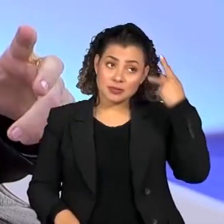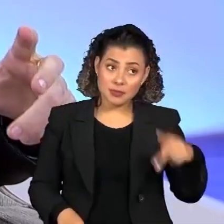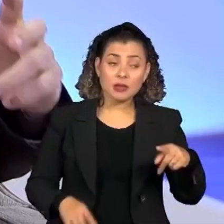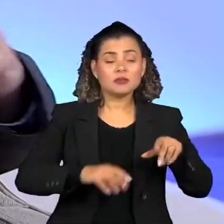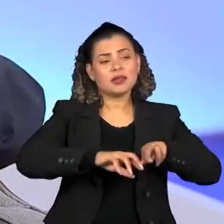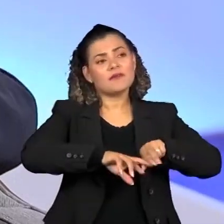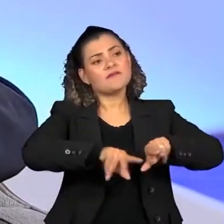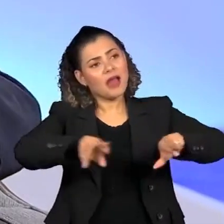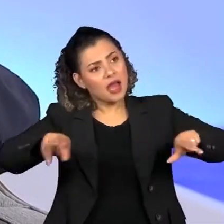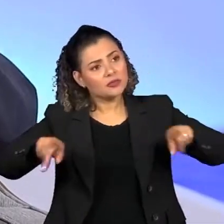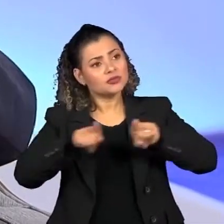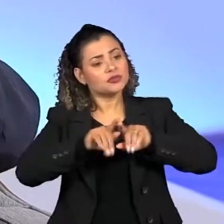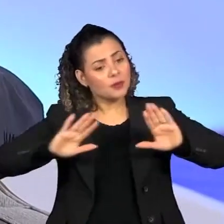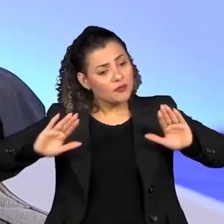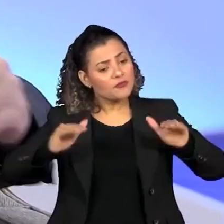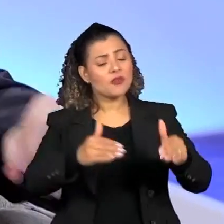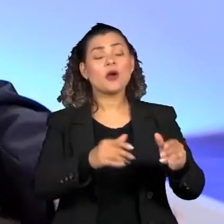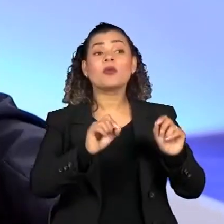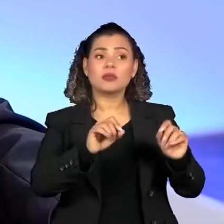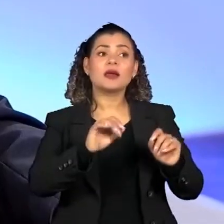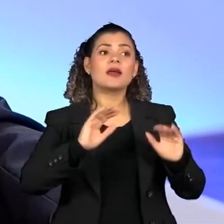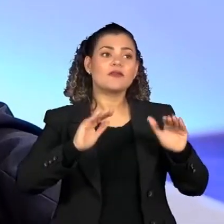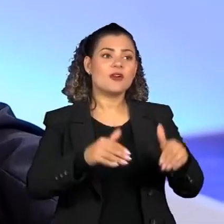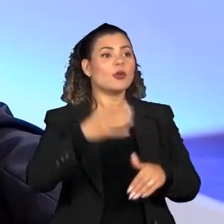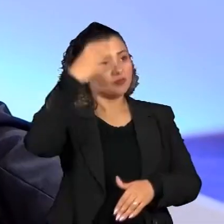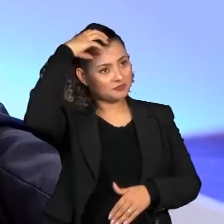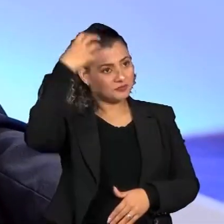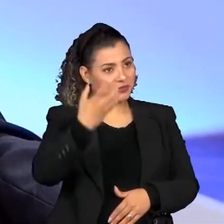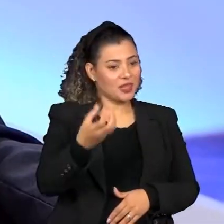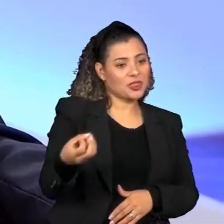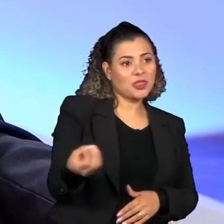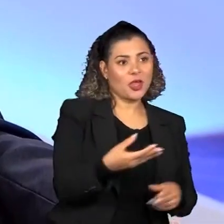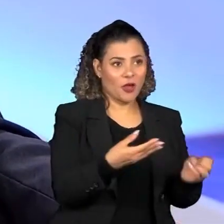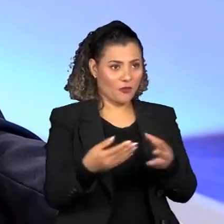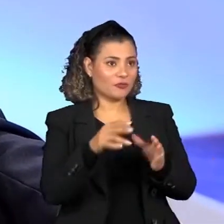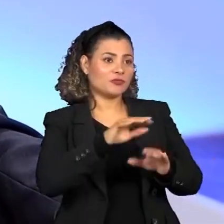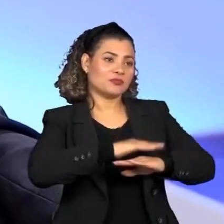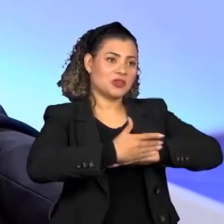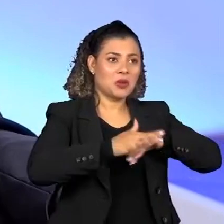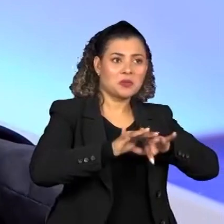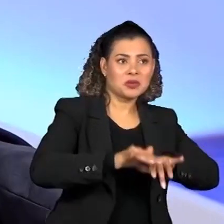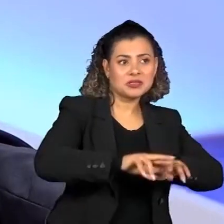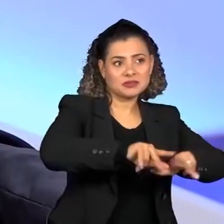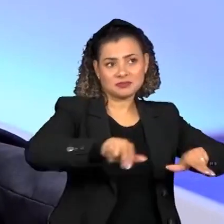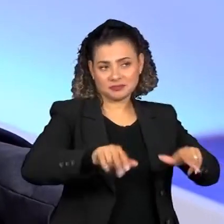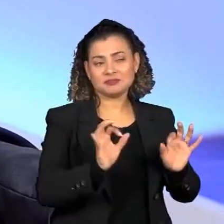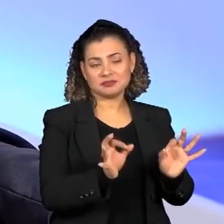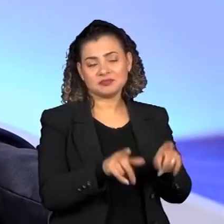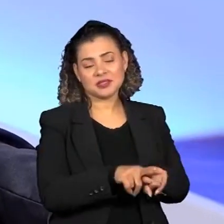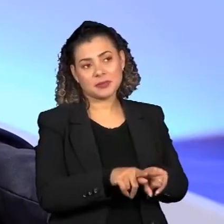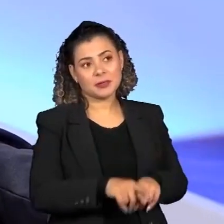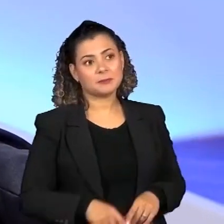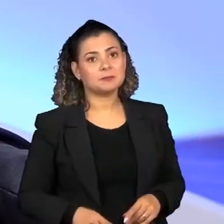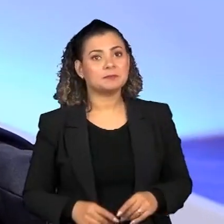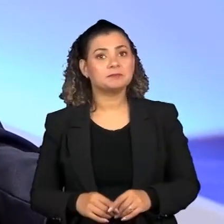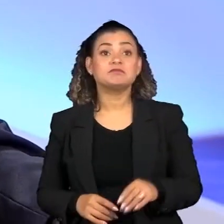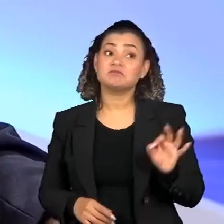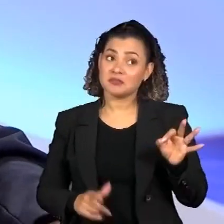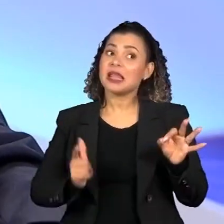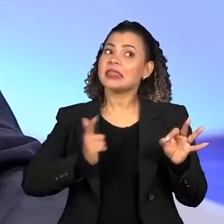são vários voltados para estas aplicações modernas da computação e da inteligência artificial. Rafael,